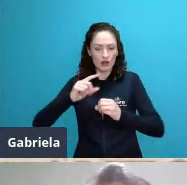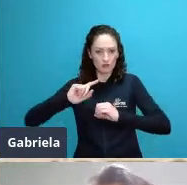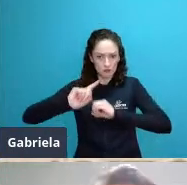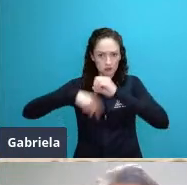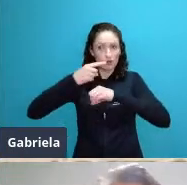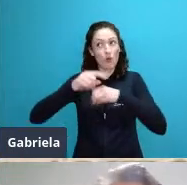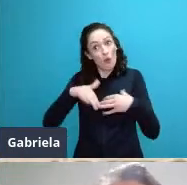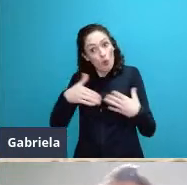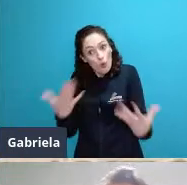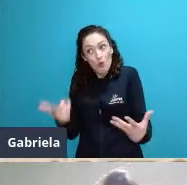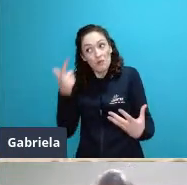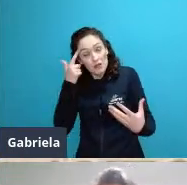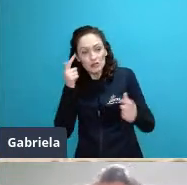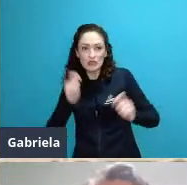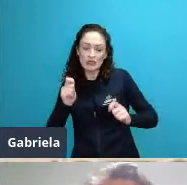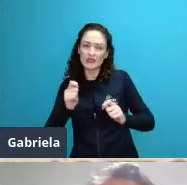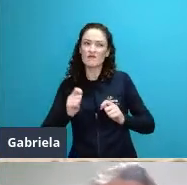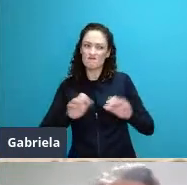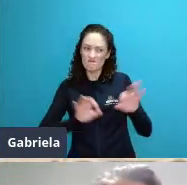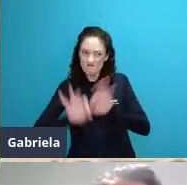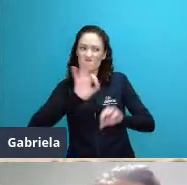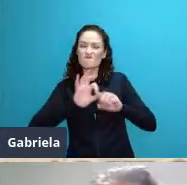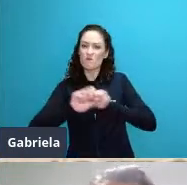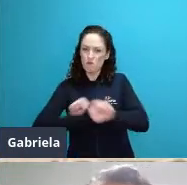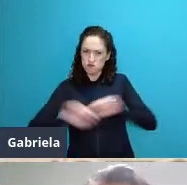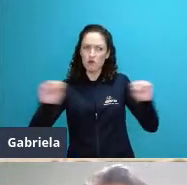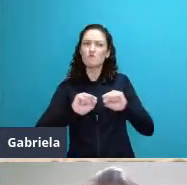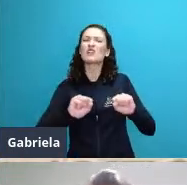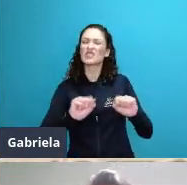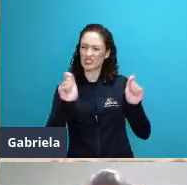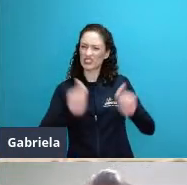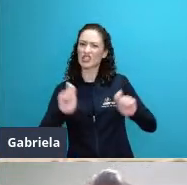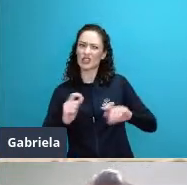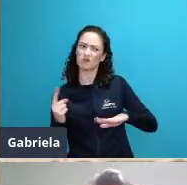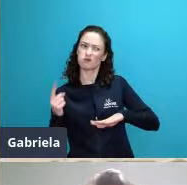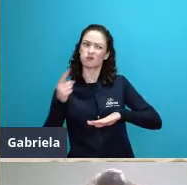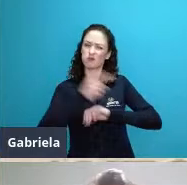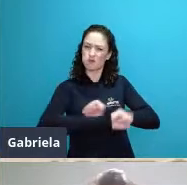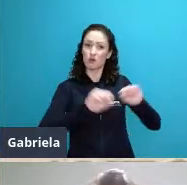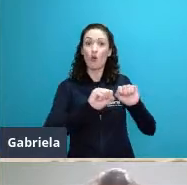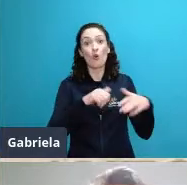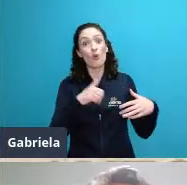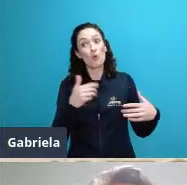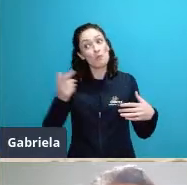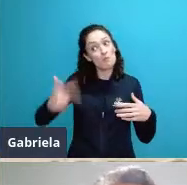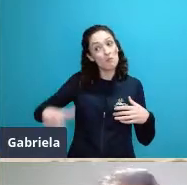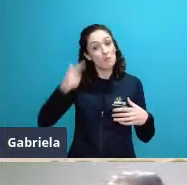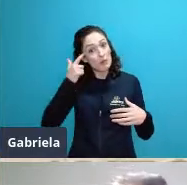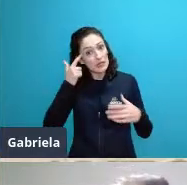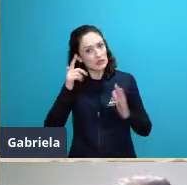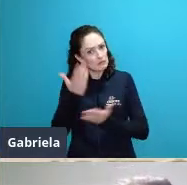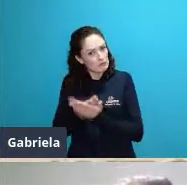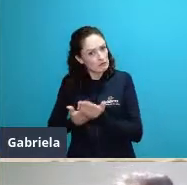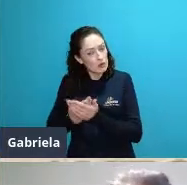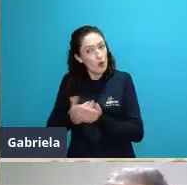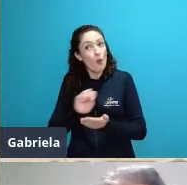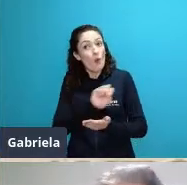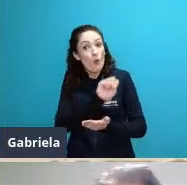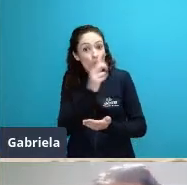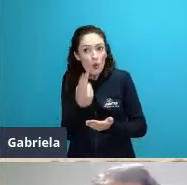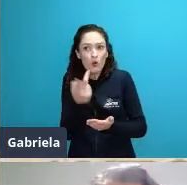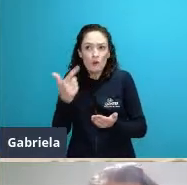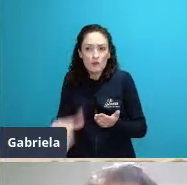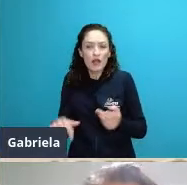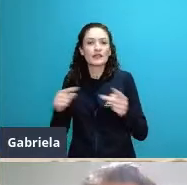consumo do próprio país para o consumo industrial doméstico nós sabemos que a energia nuclear é uma matriz energética muito